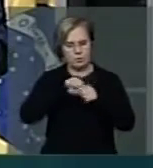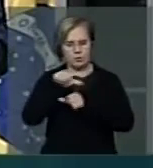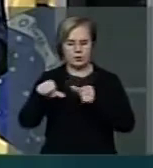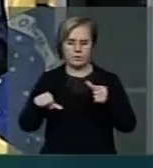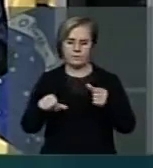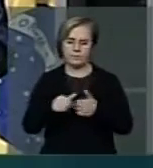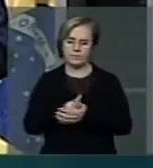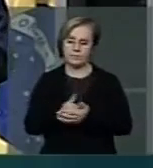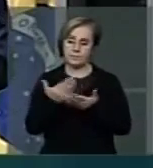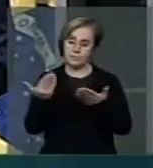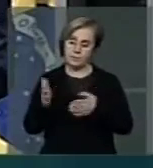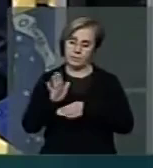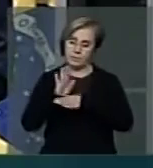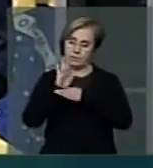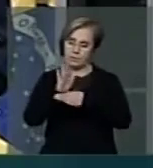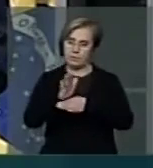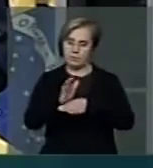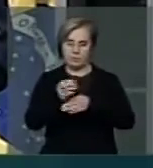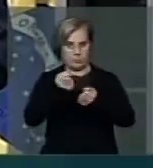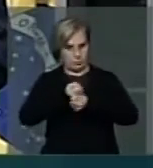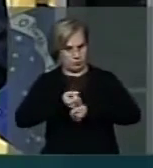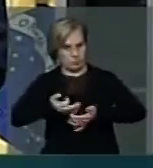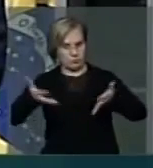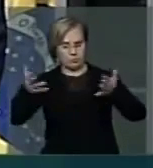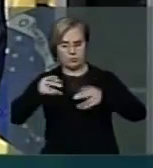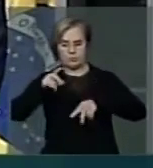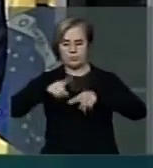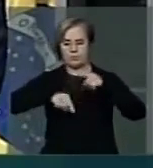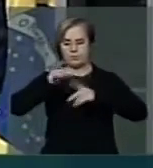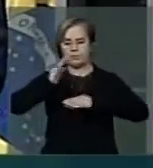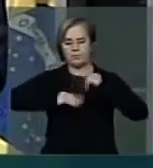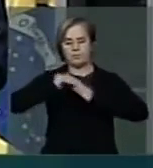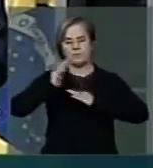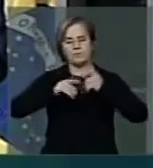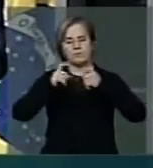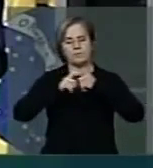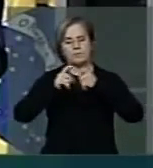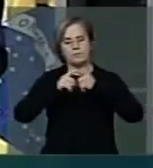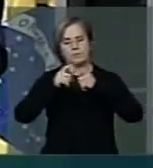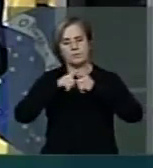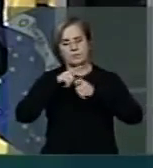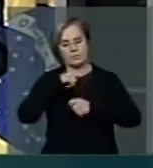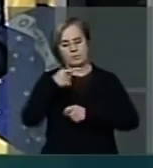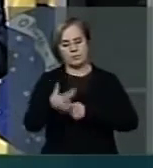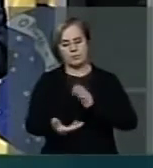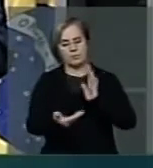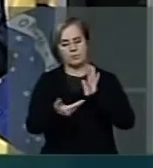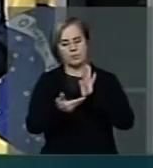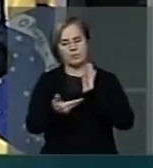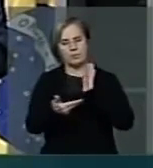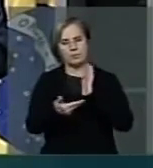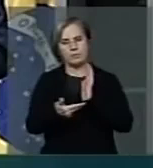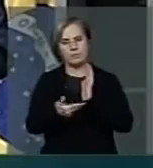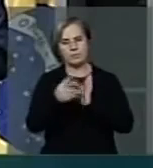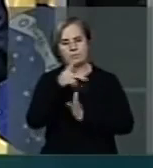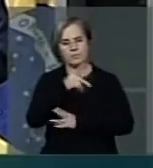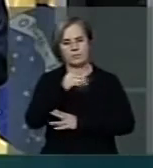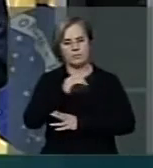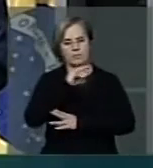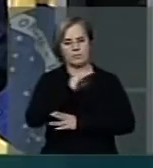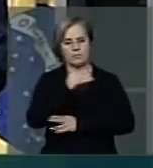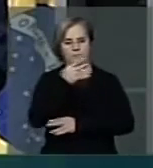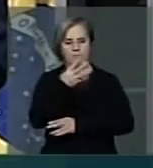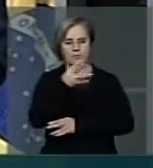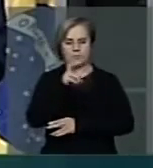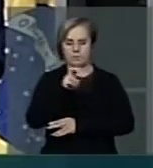Para ajudar na distribuição desses profissionais, encontra-se tramitando na Câmara dos Deputados, a PEC 454,